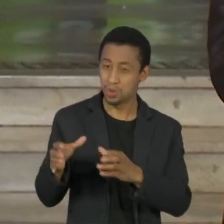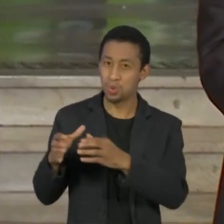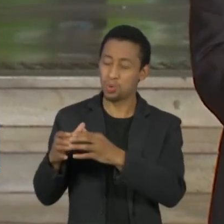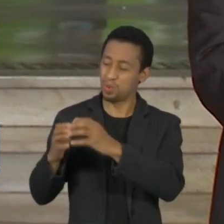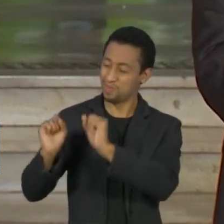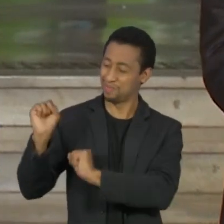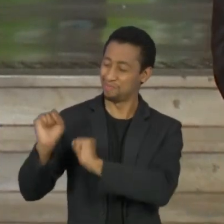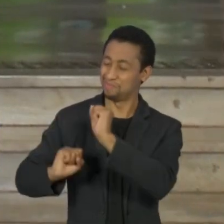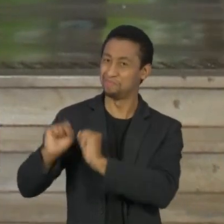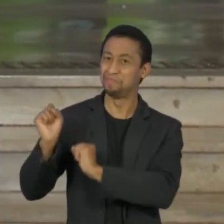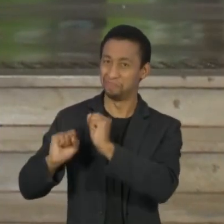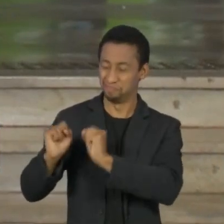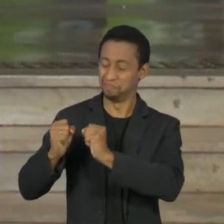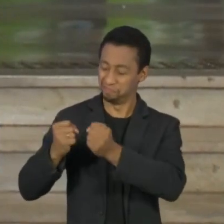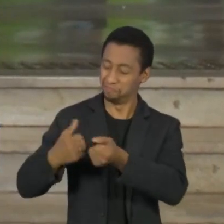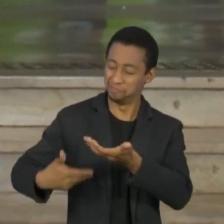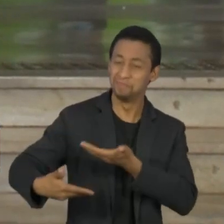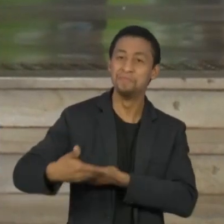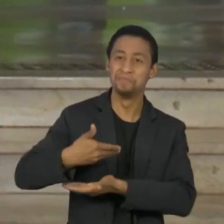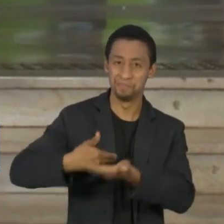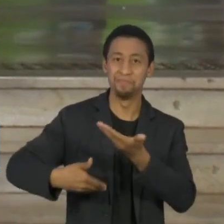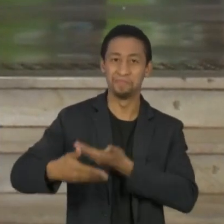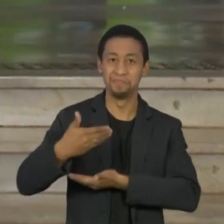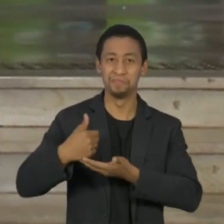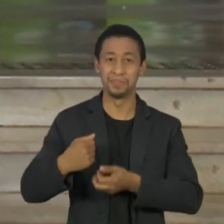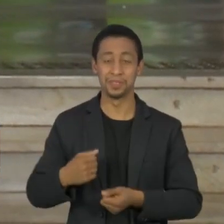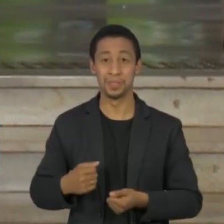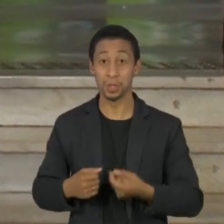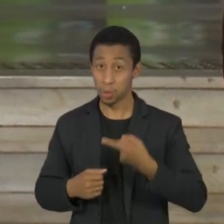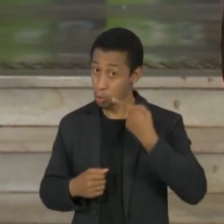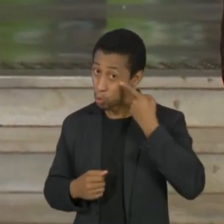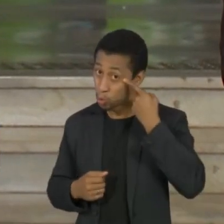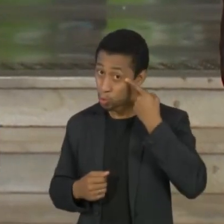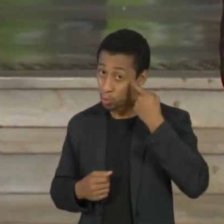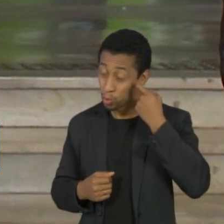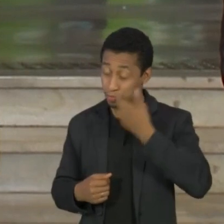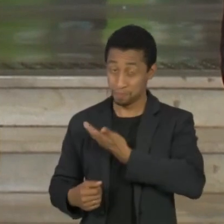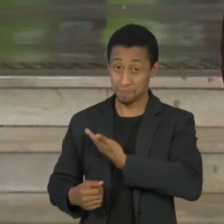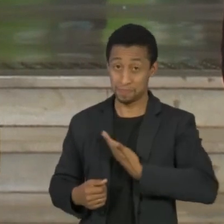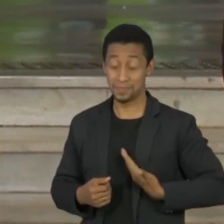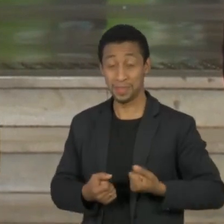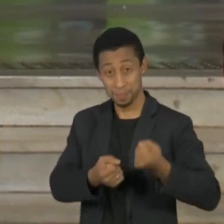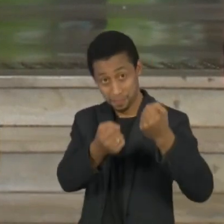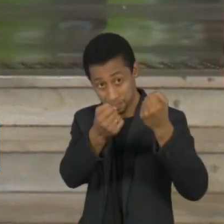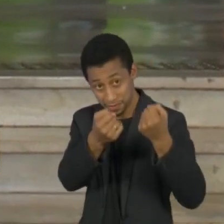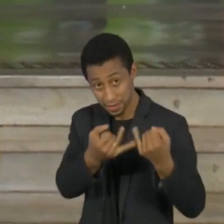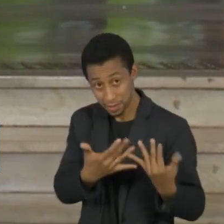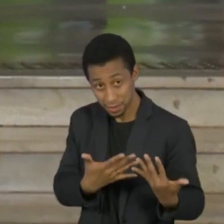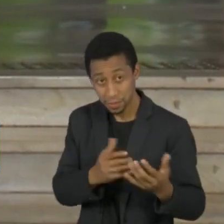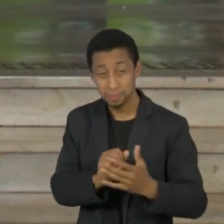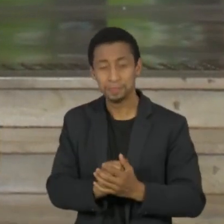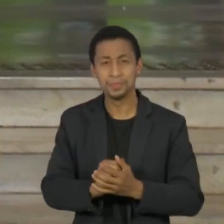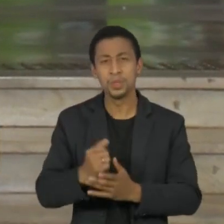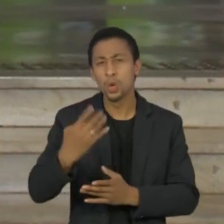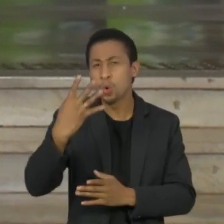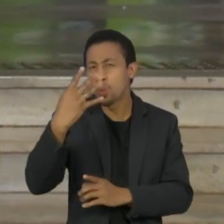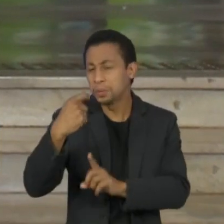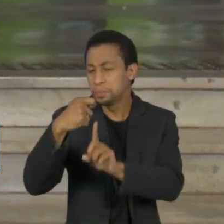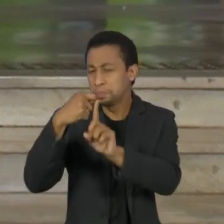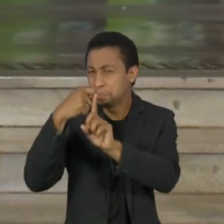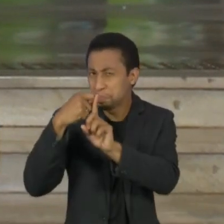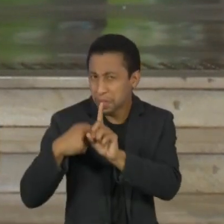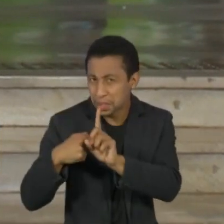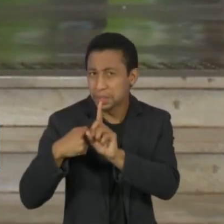Empresarial Solidário, conforme o governador já anunciou, que durante esses quatro meses, mais de